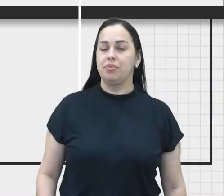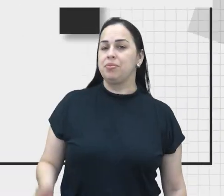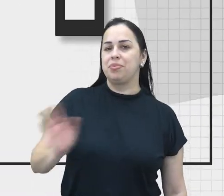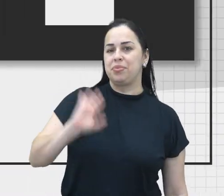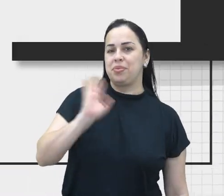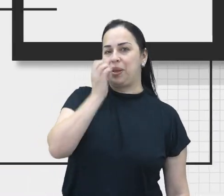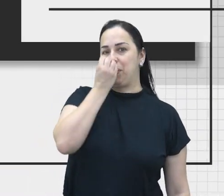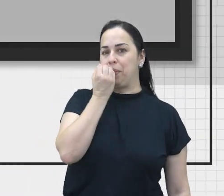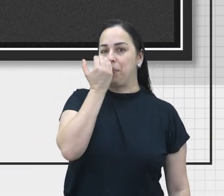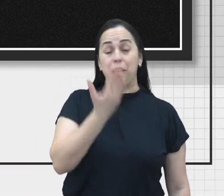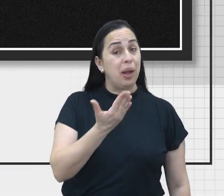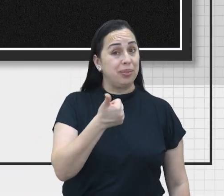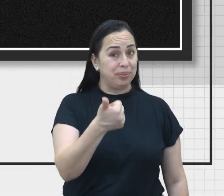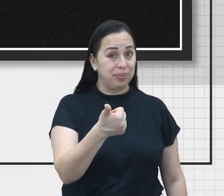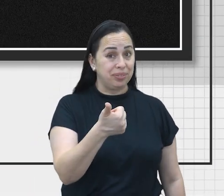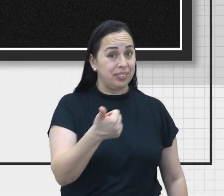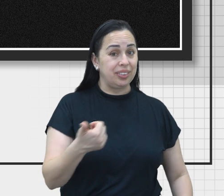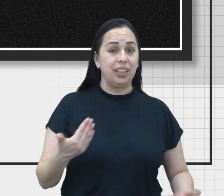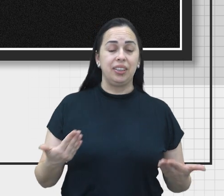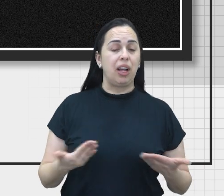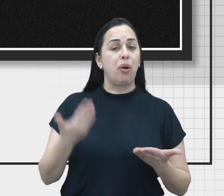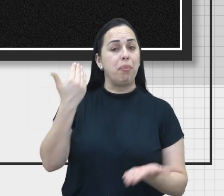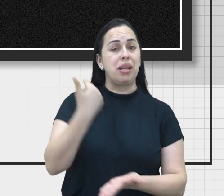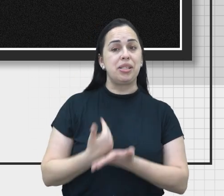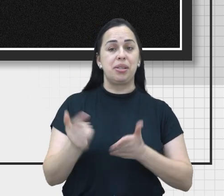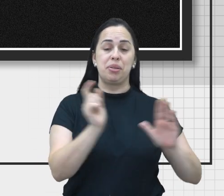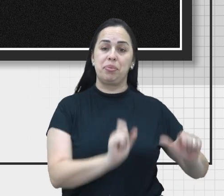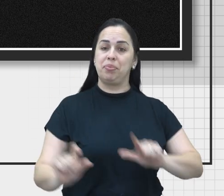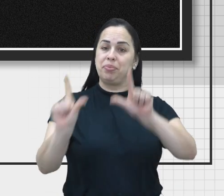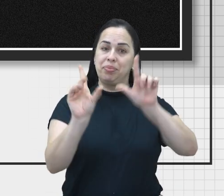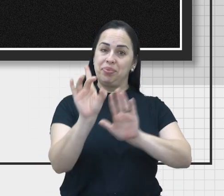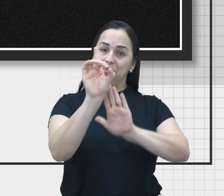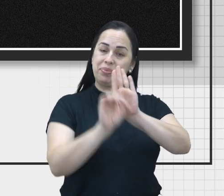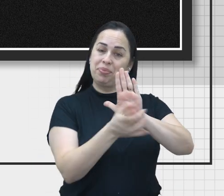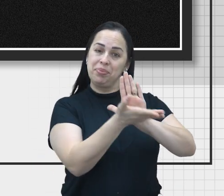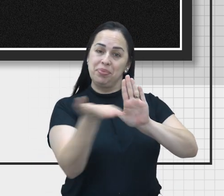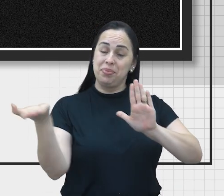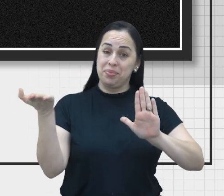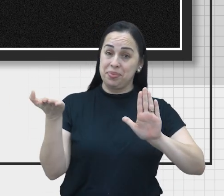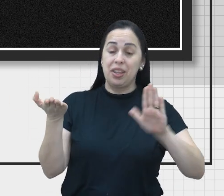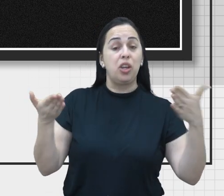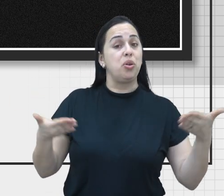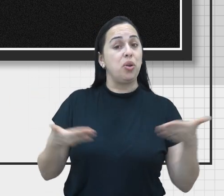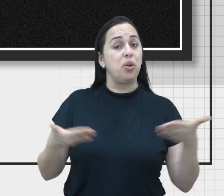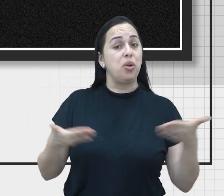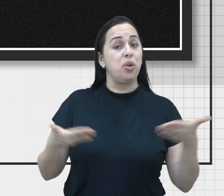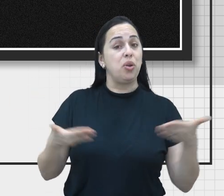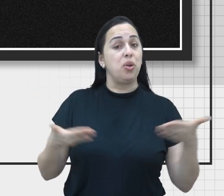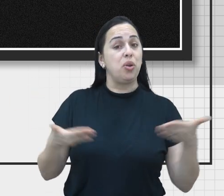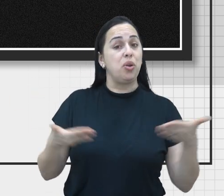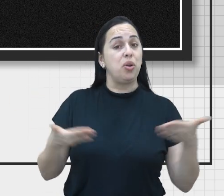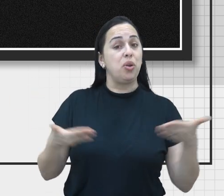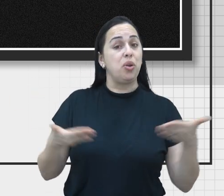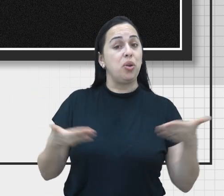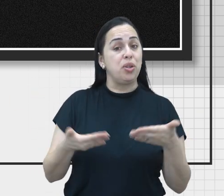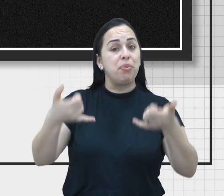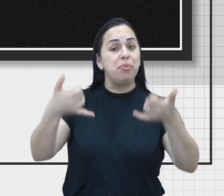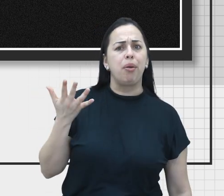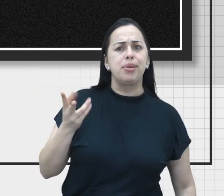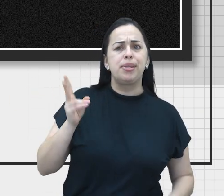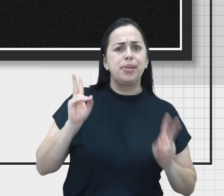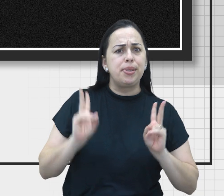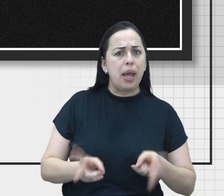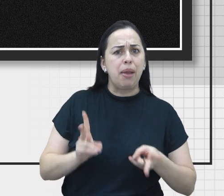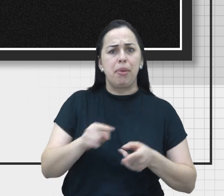Oi, tudo bem com você? Estamos chegando com o quadro Seu Direito. E hoje vamos falar sobre uma situação que